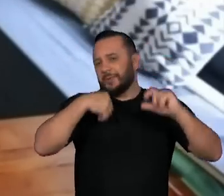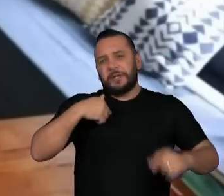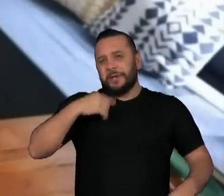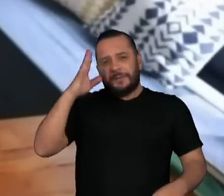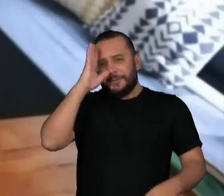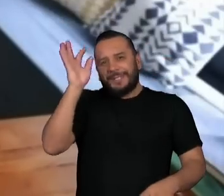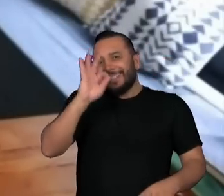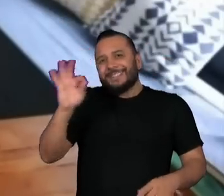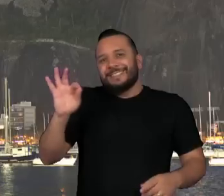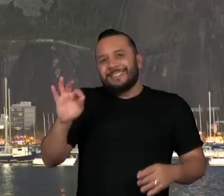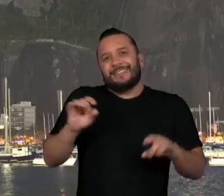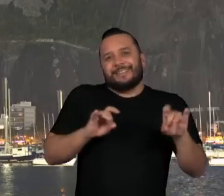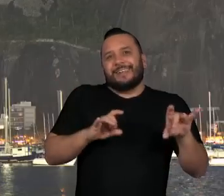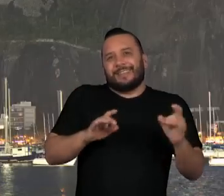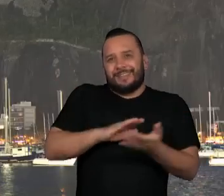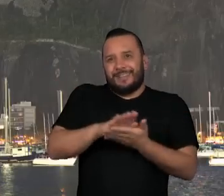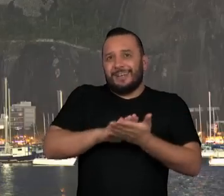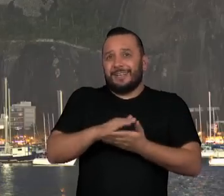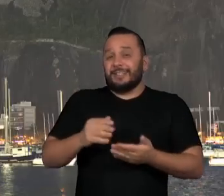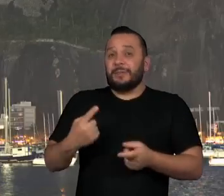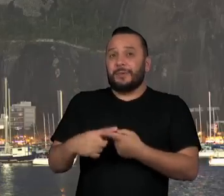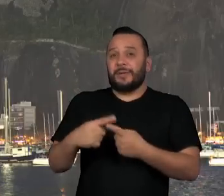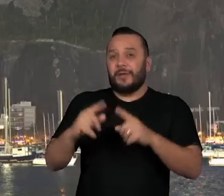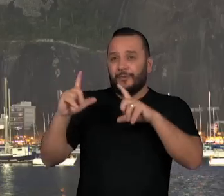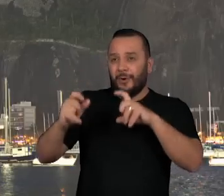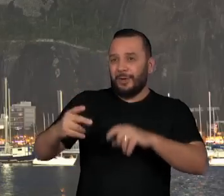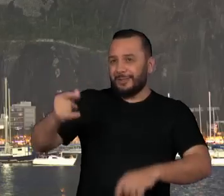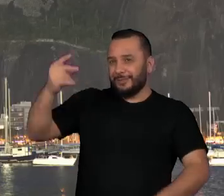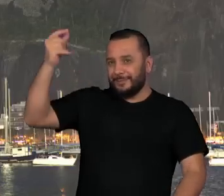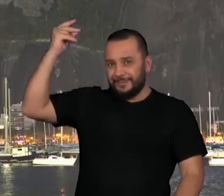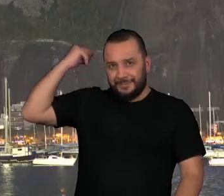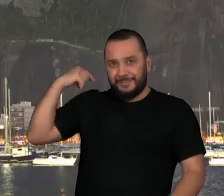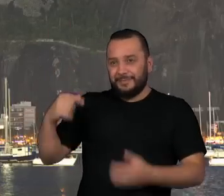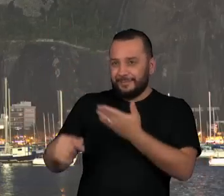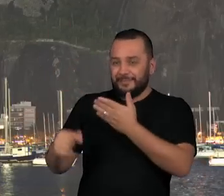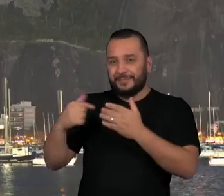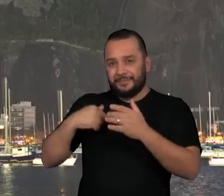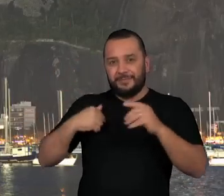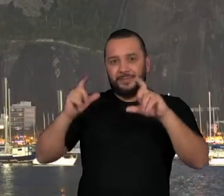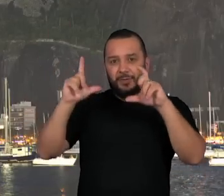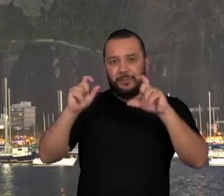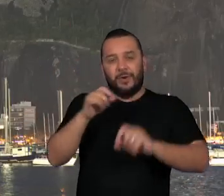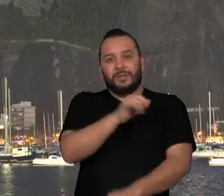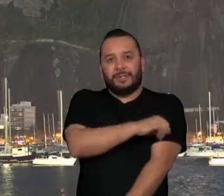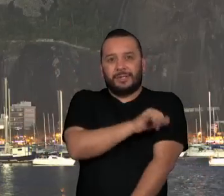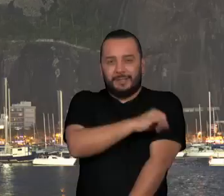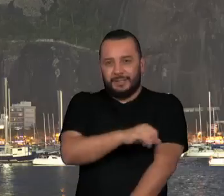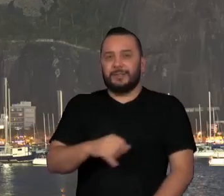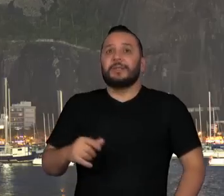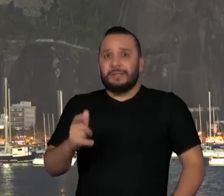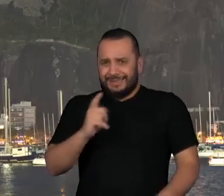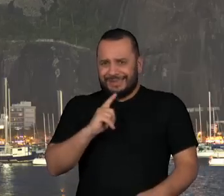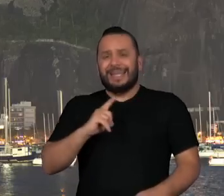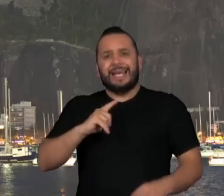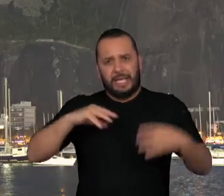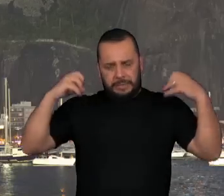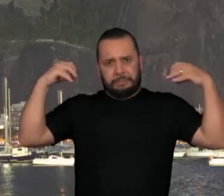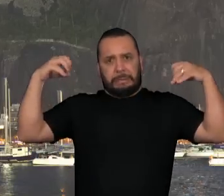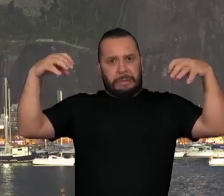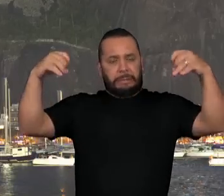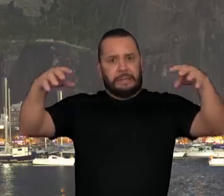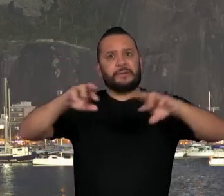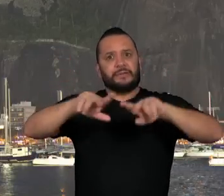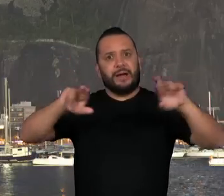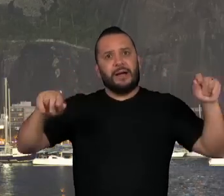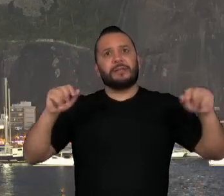fazendo fotografia noturna. Eu reparo umas fotos antigas tentando fazer, inclusive, fotografias aqui dentro do Rio de Janeiro, que tem muita poluição luminosa e se vê